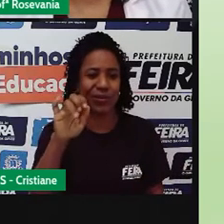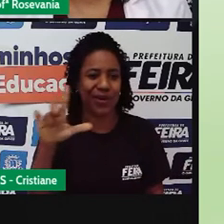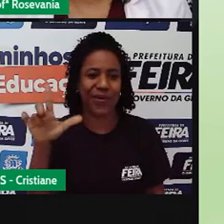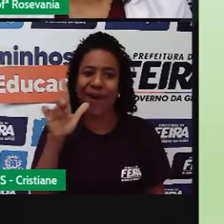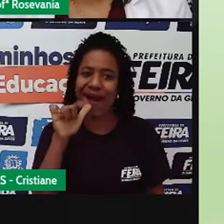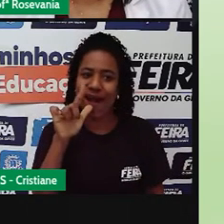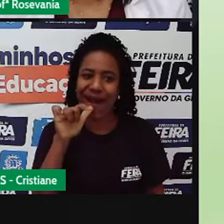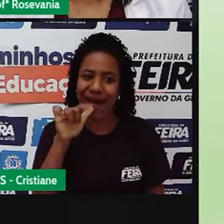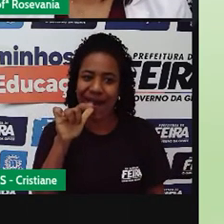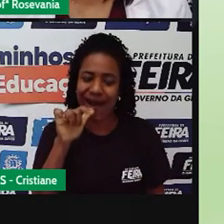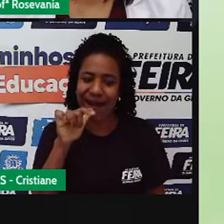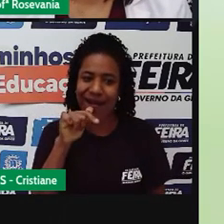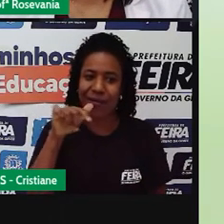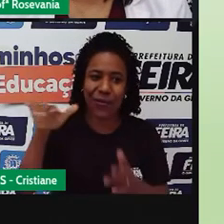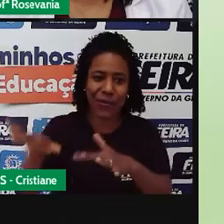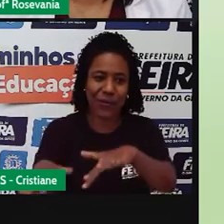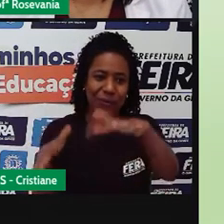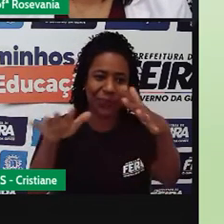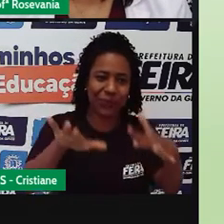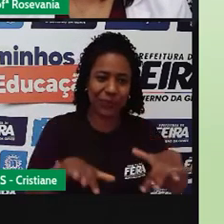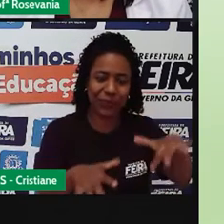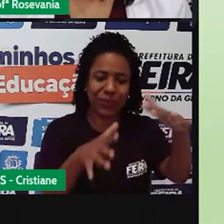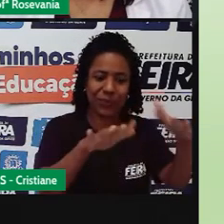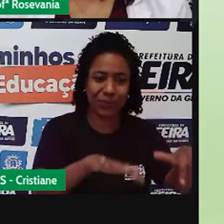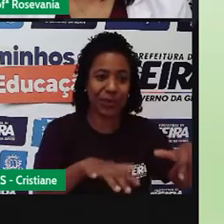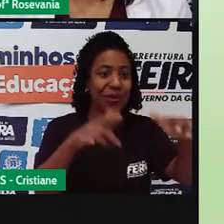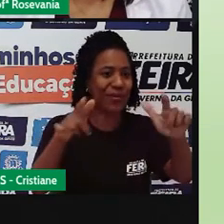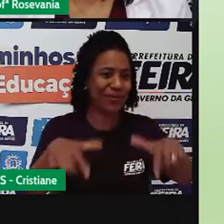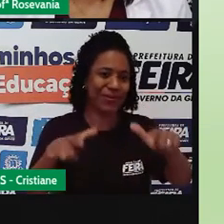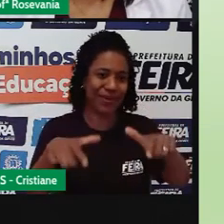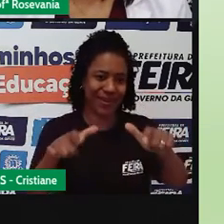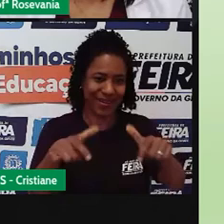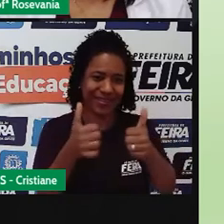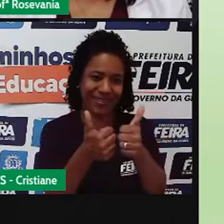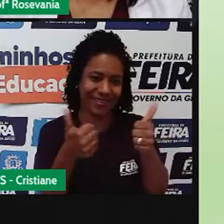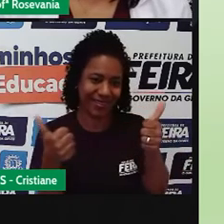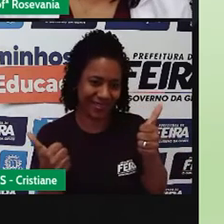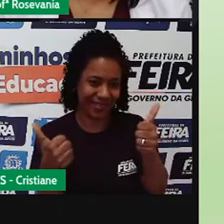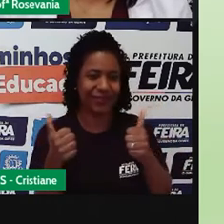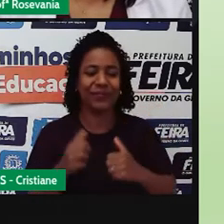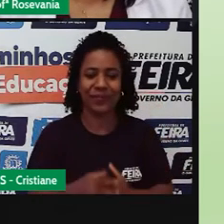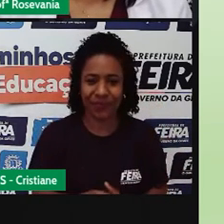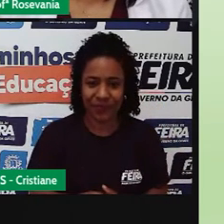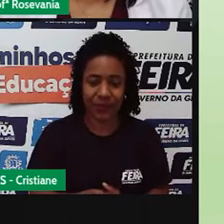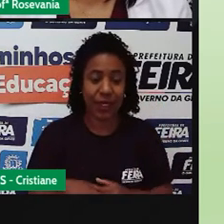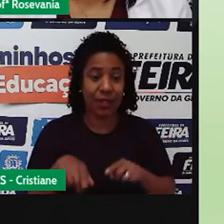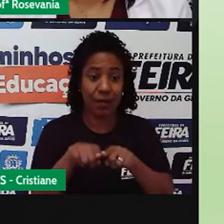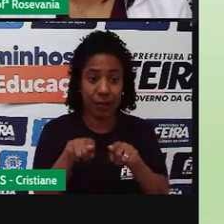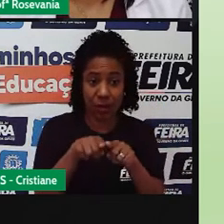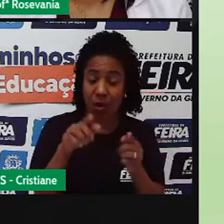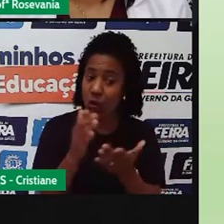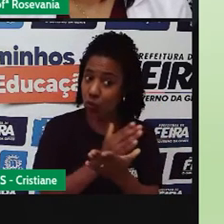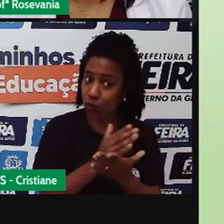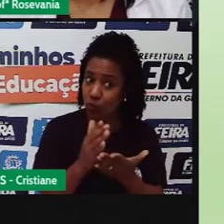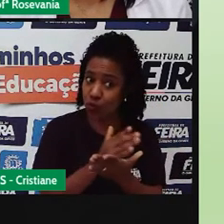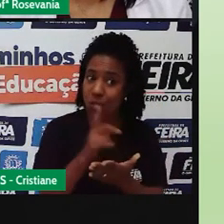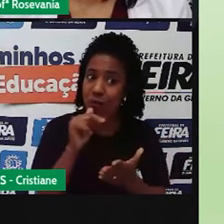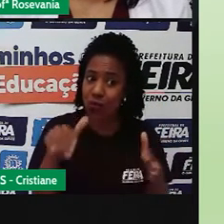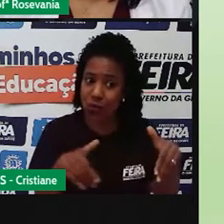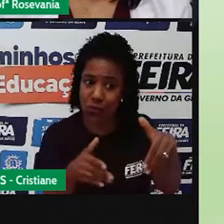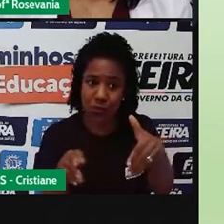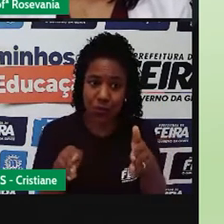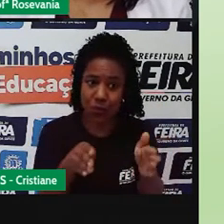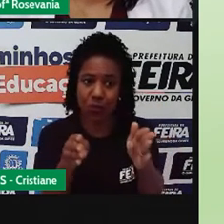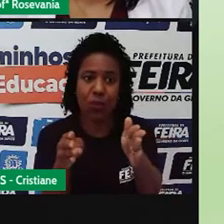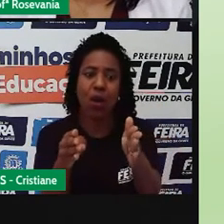águas, né, salgadas, né, salinizadas e tal, que a gente tem também algumas áreas próximas de rio, mas não é o que nós estamos falando aqui agora,